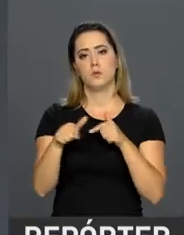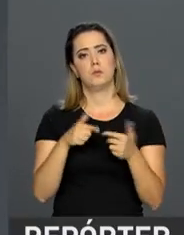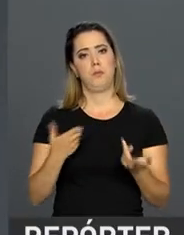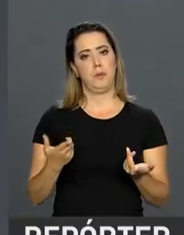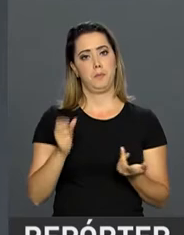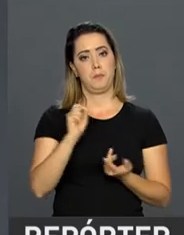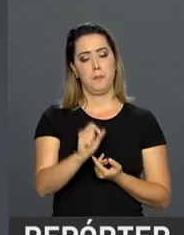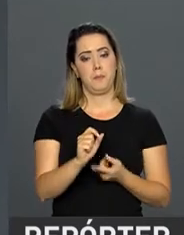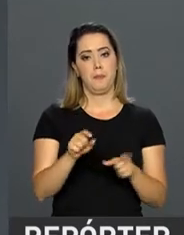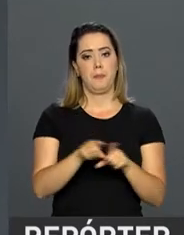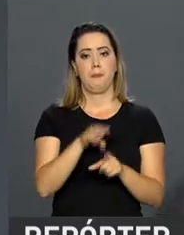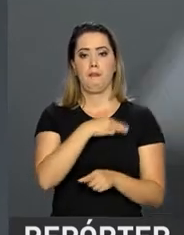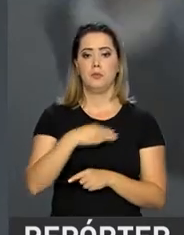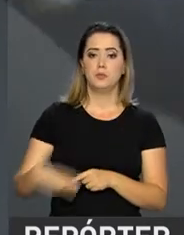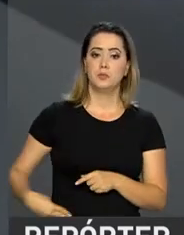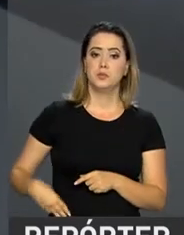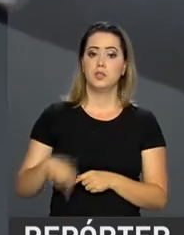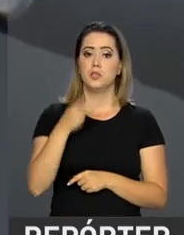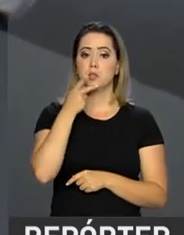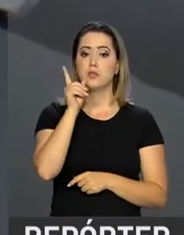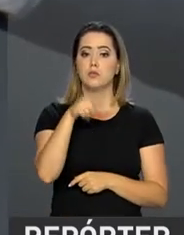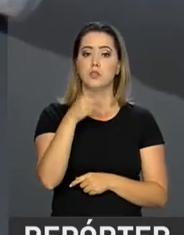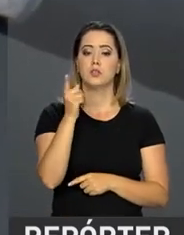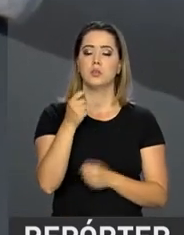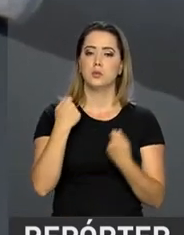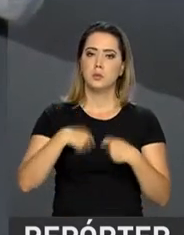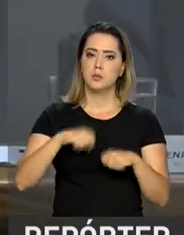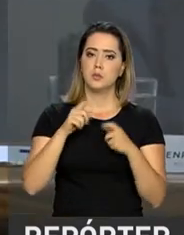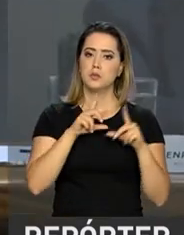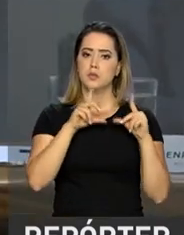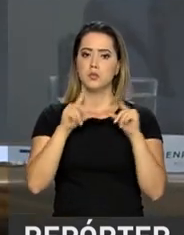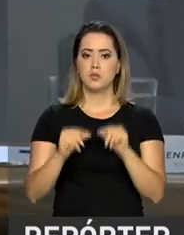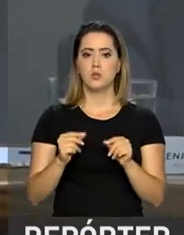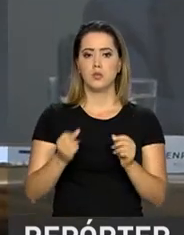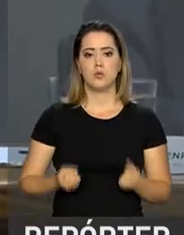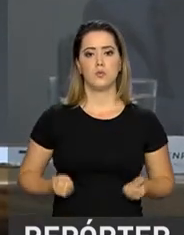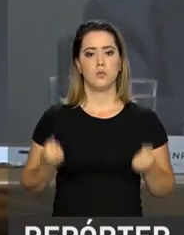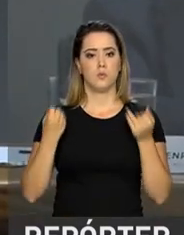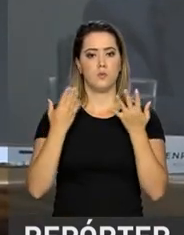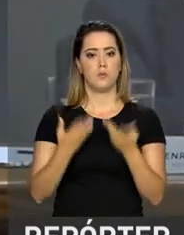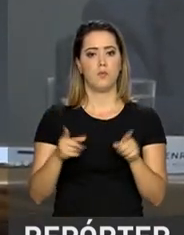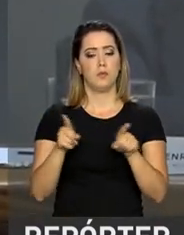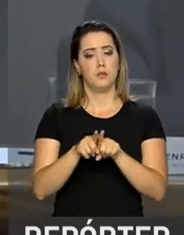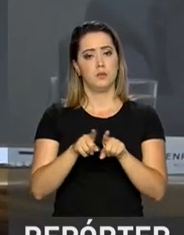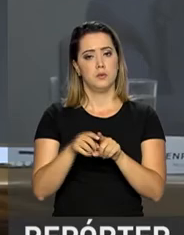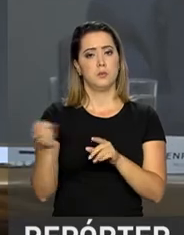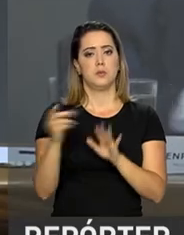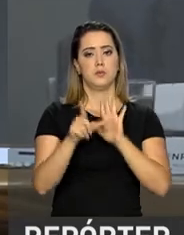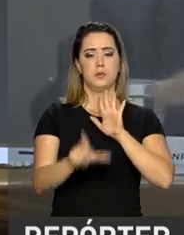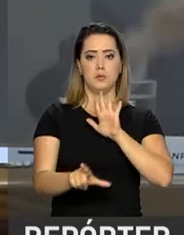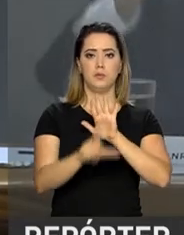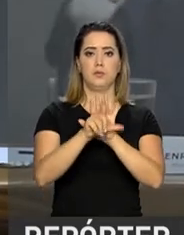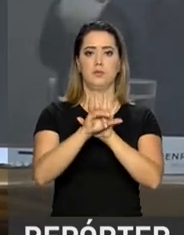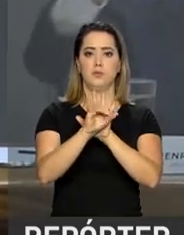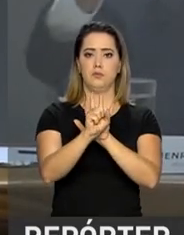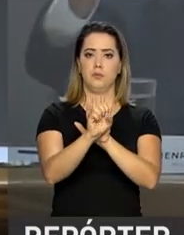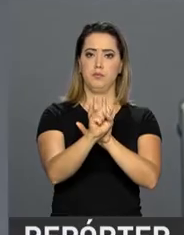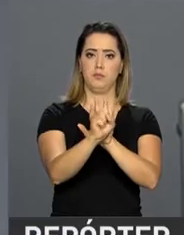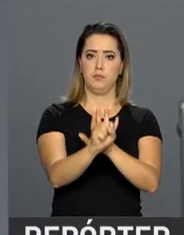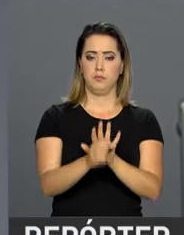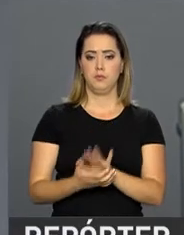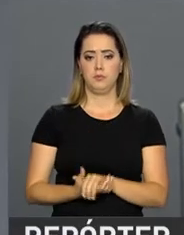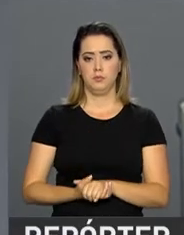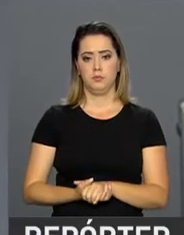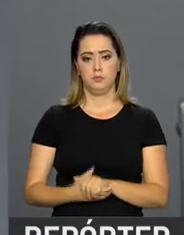ministro da Fazenda voltou a defender que a redução de despesas passa ainda pela reforma da Previdência.